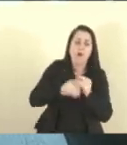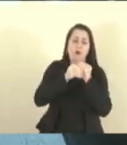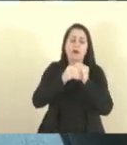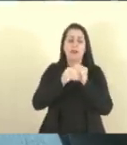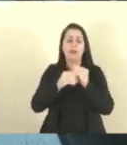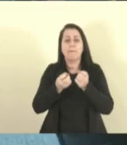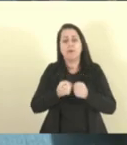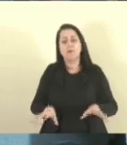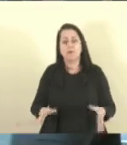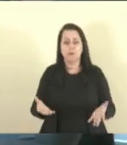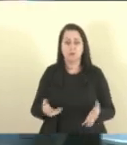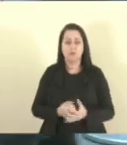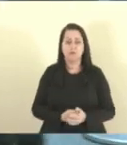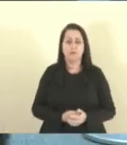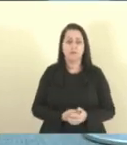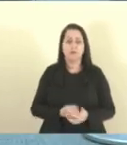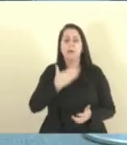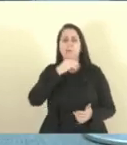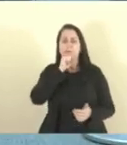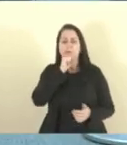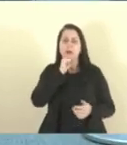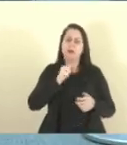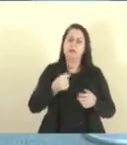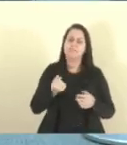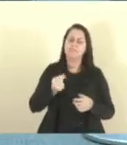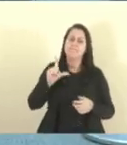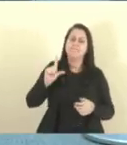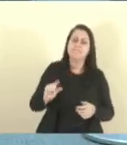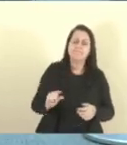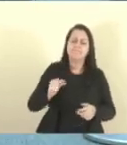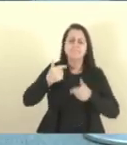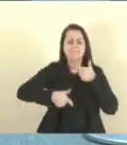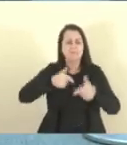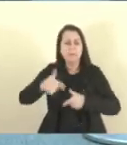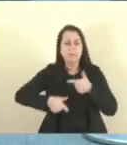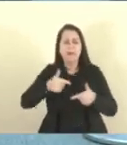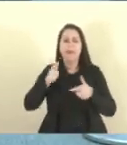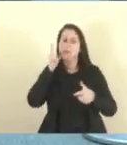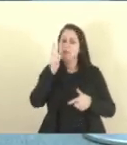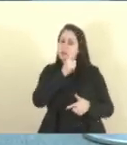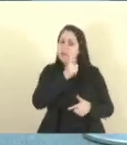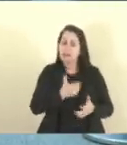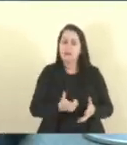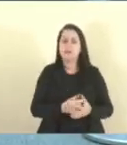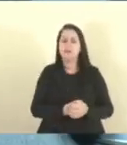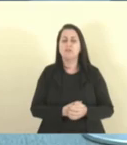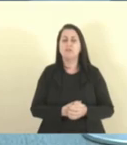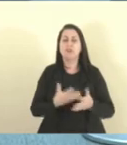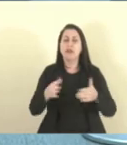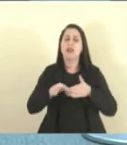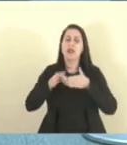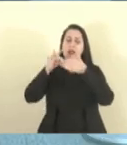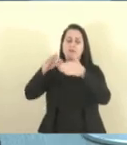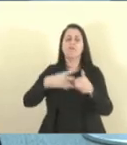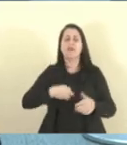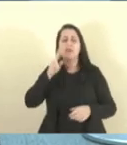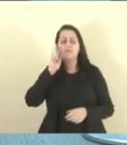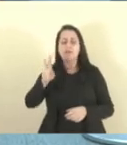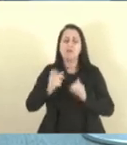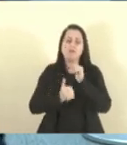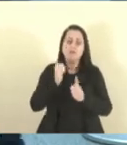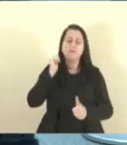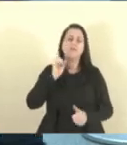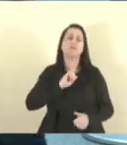pai, classe média, baixa, que trabalha lá na lanchonete, que quer levar o seu filho para assistir o jogo,